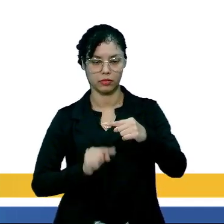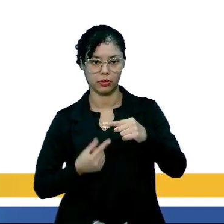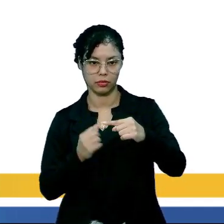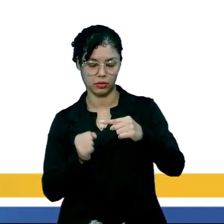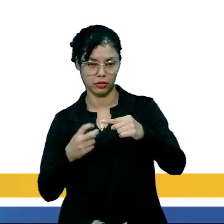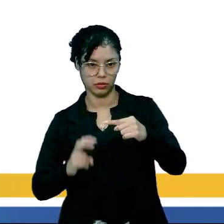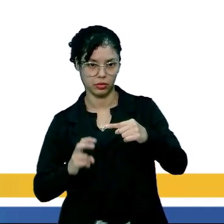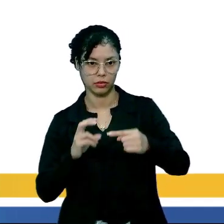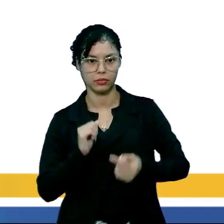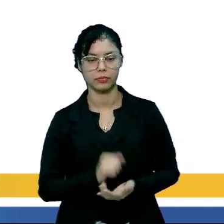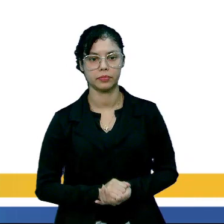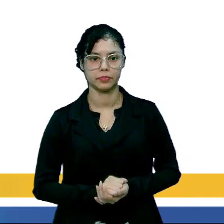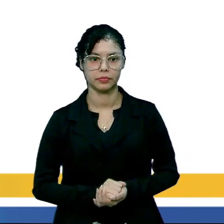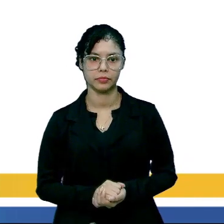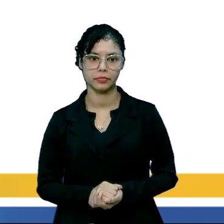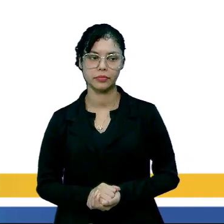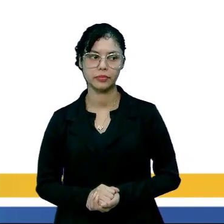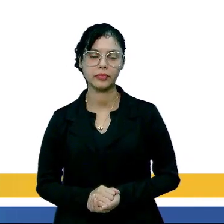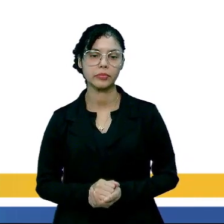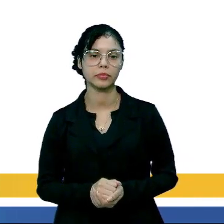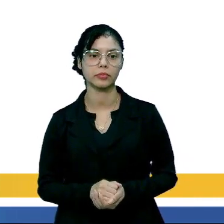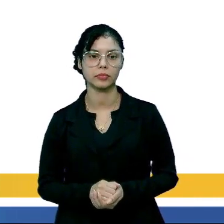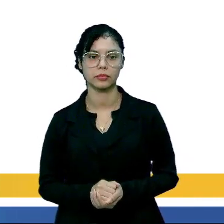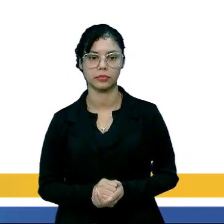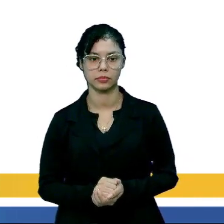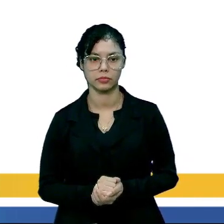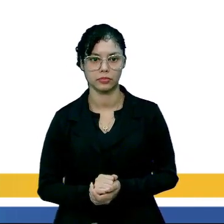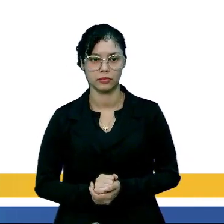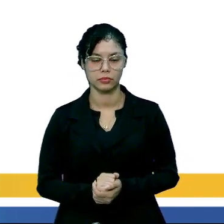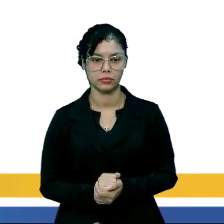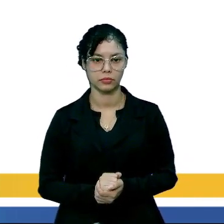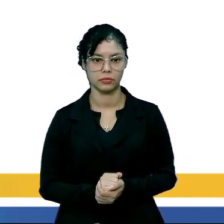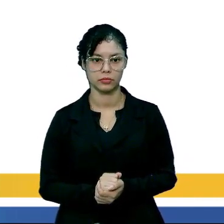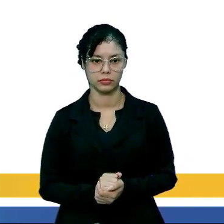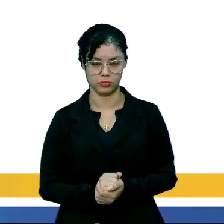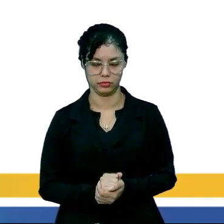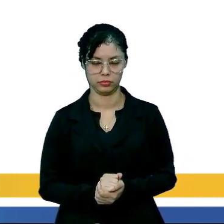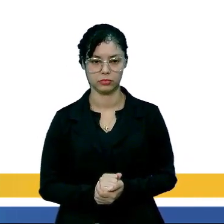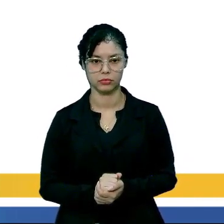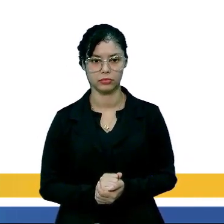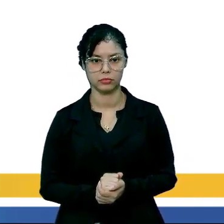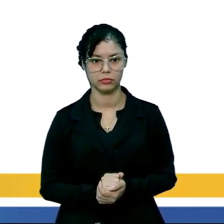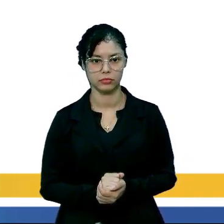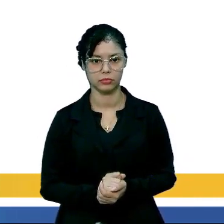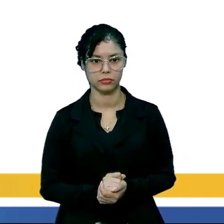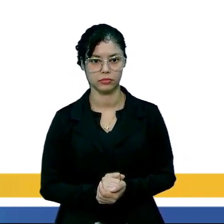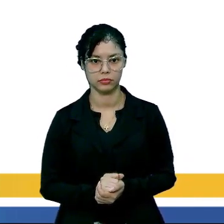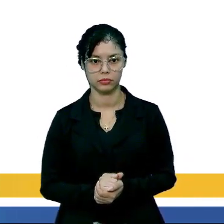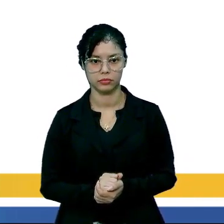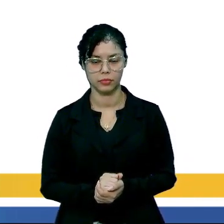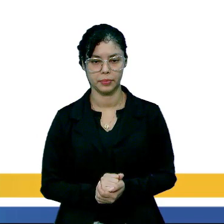a 0,54 sobre 0,85.